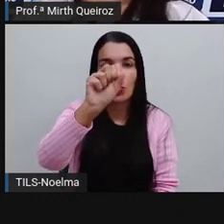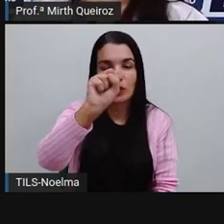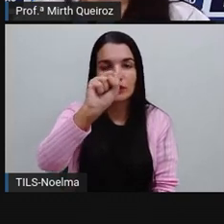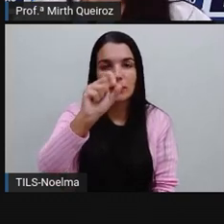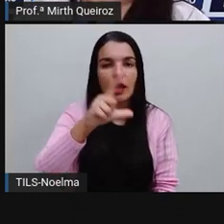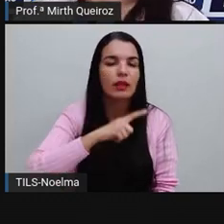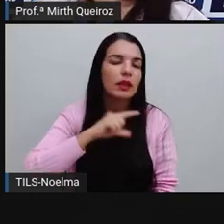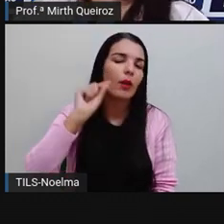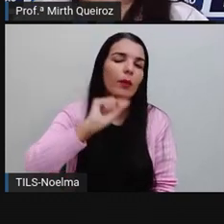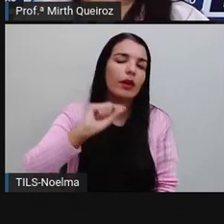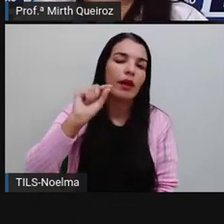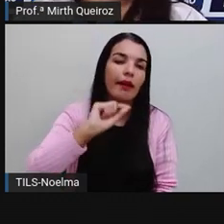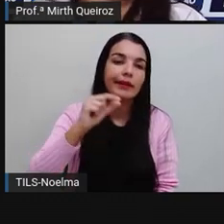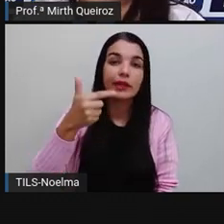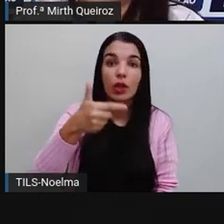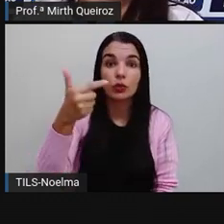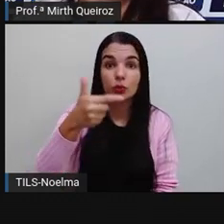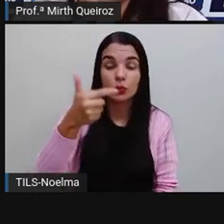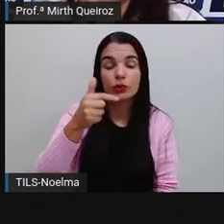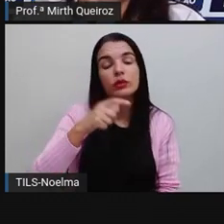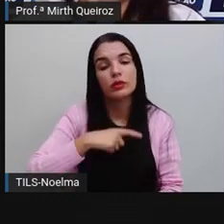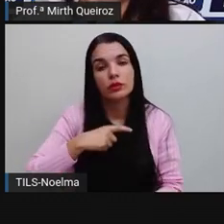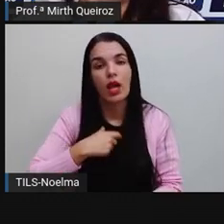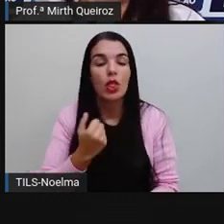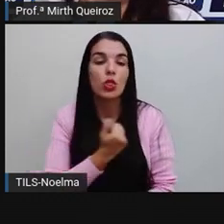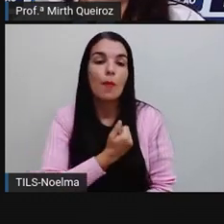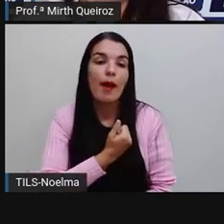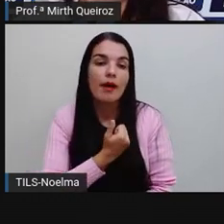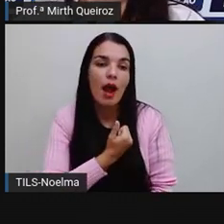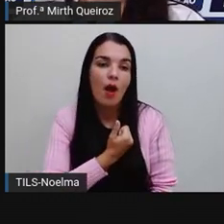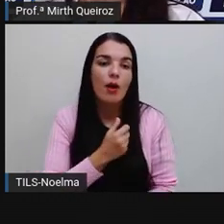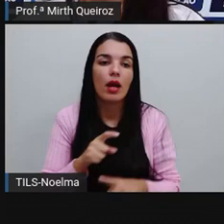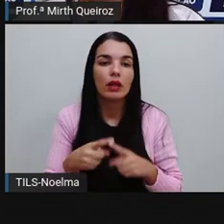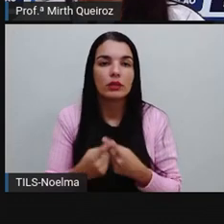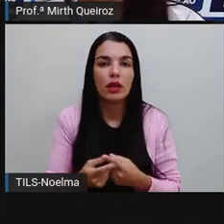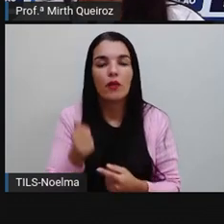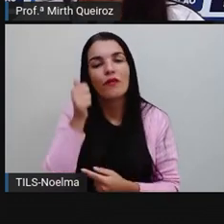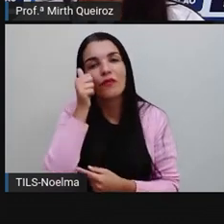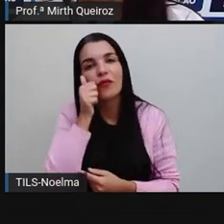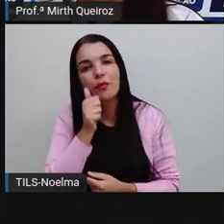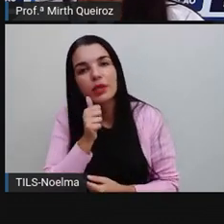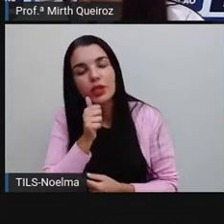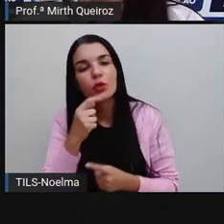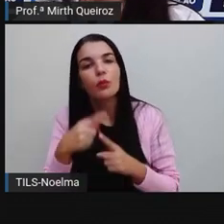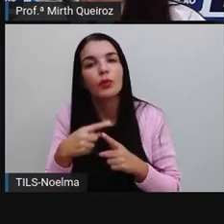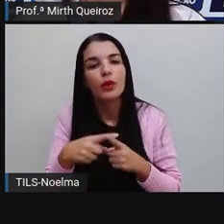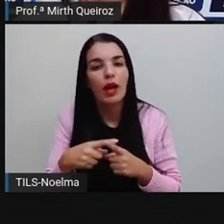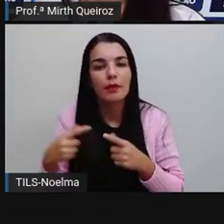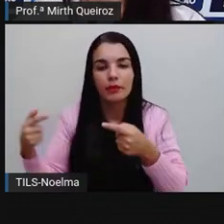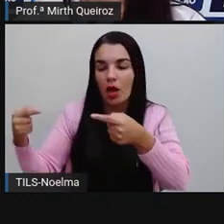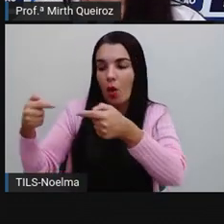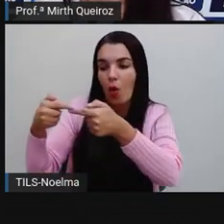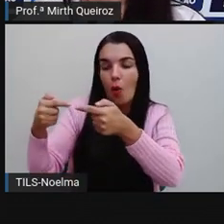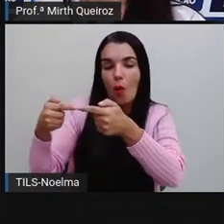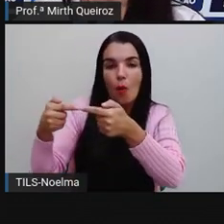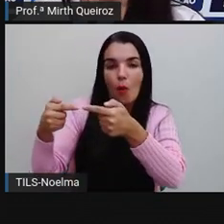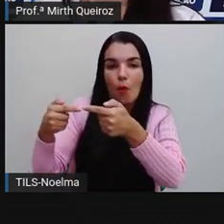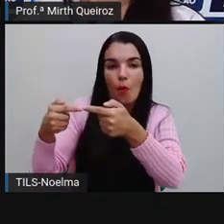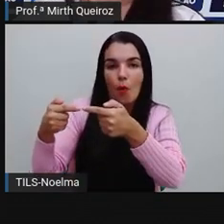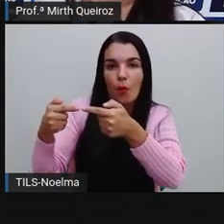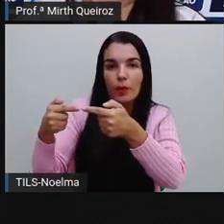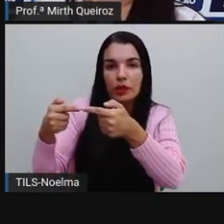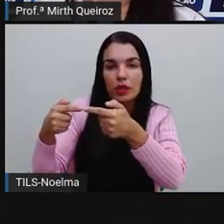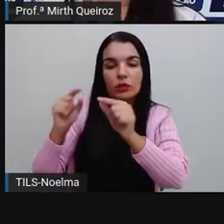Dois, três, quatro são numerais. E esse numeral, ele está no feminino. Por quê? Porque nós não podemos falar dois